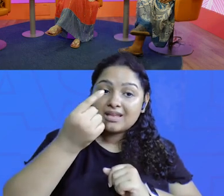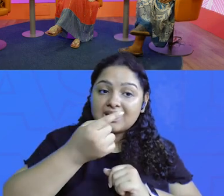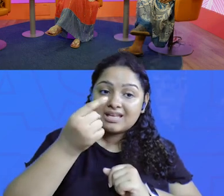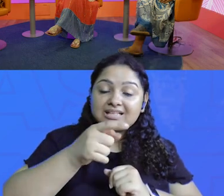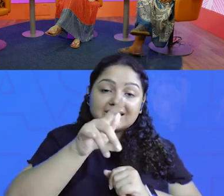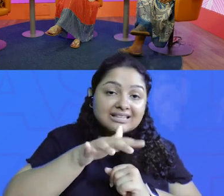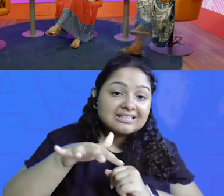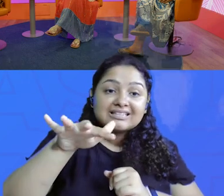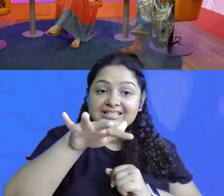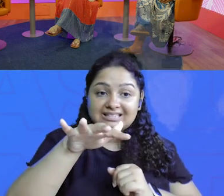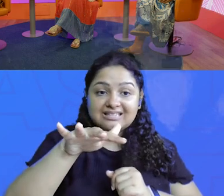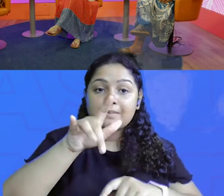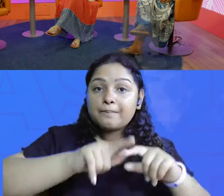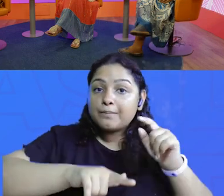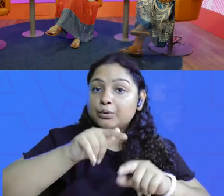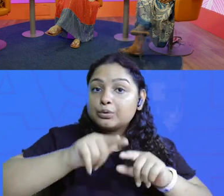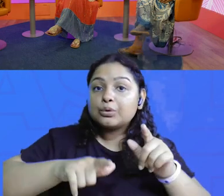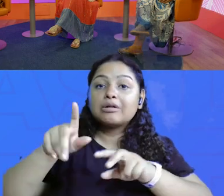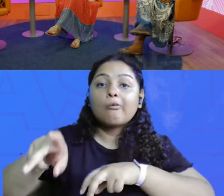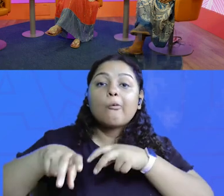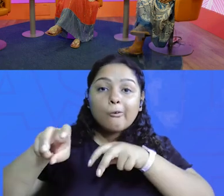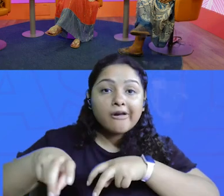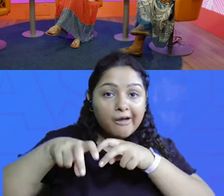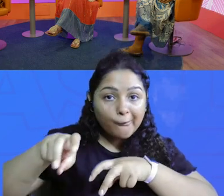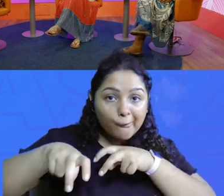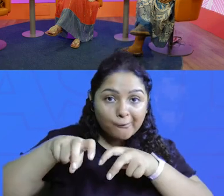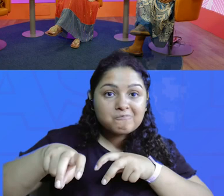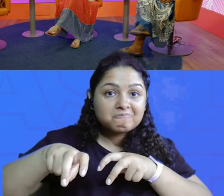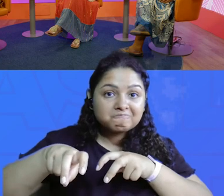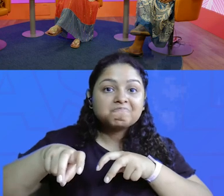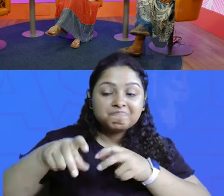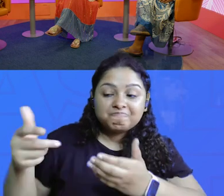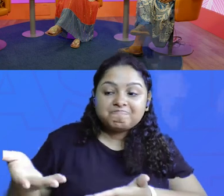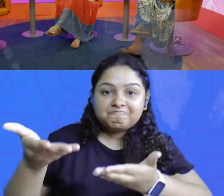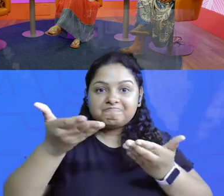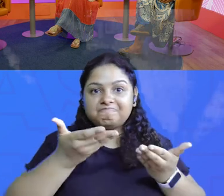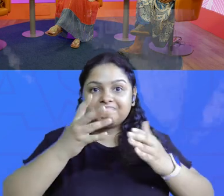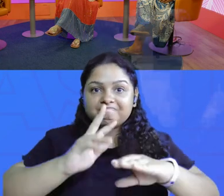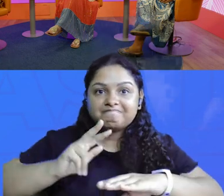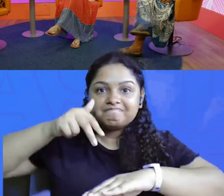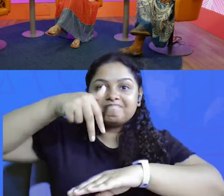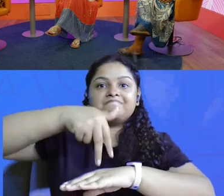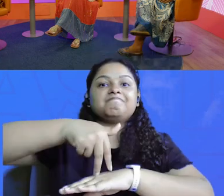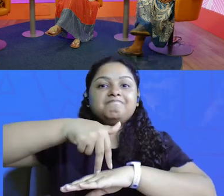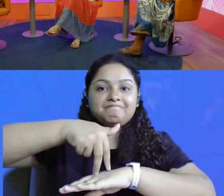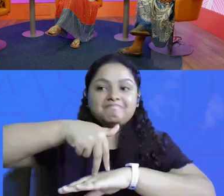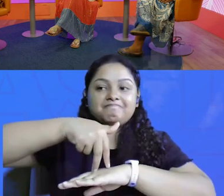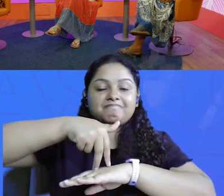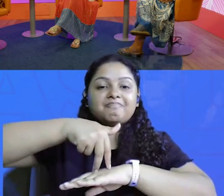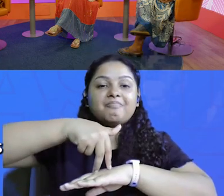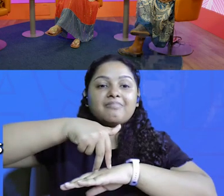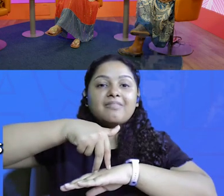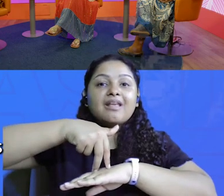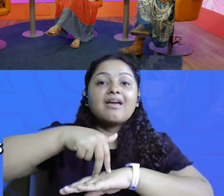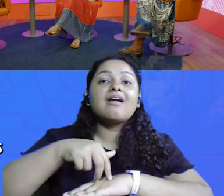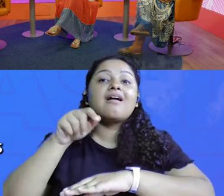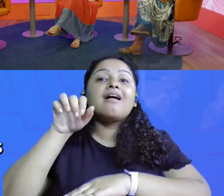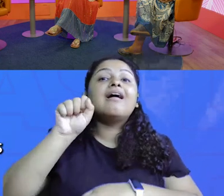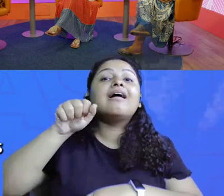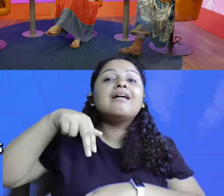lugar, na categoria produtora rural, convido para subir ao palco